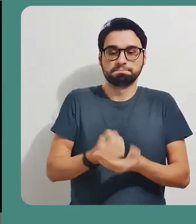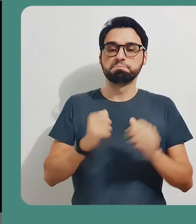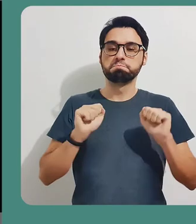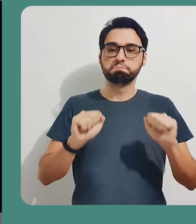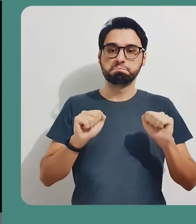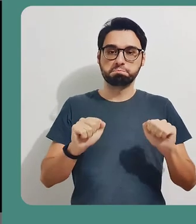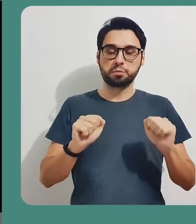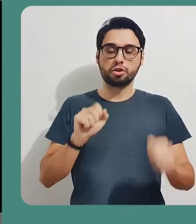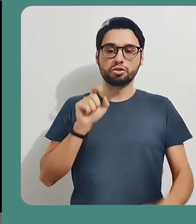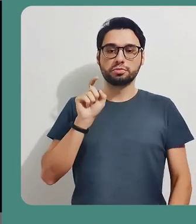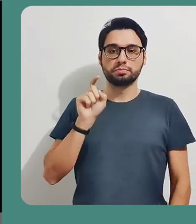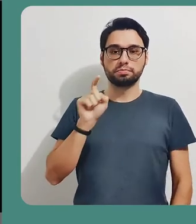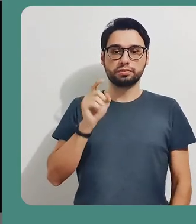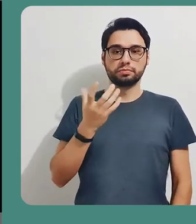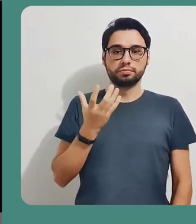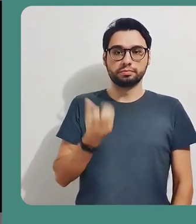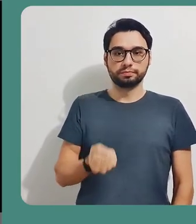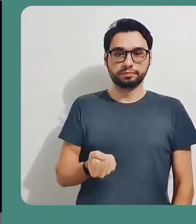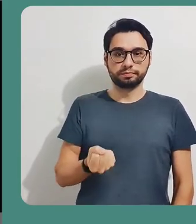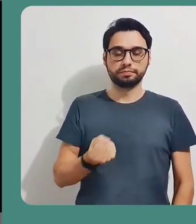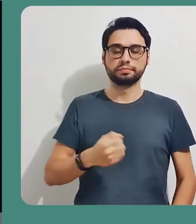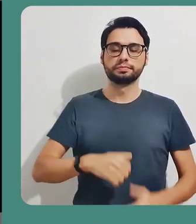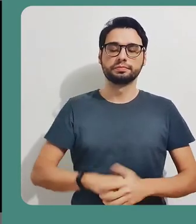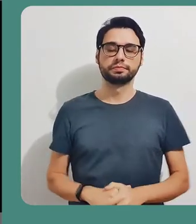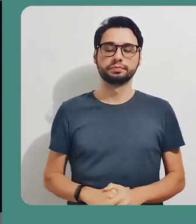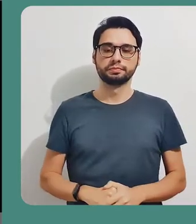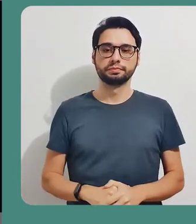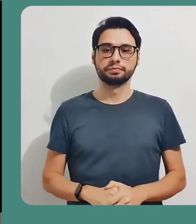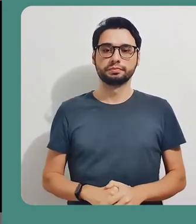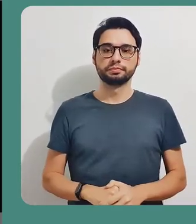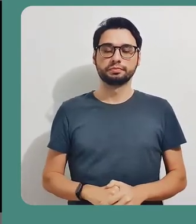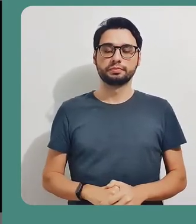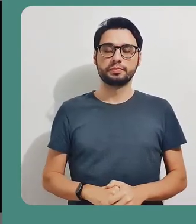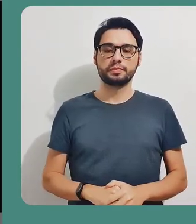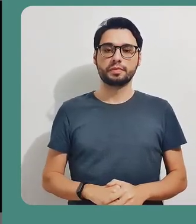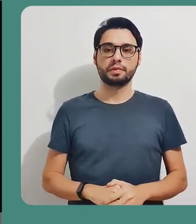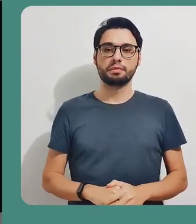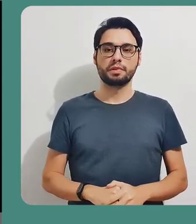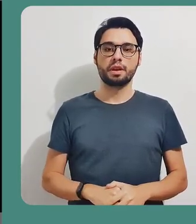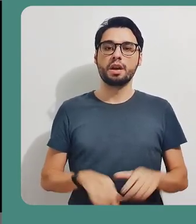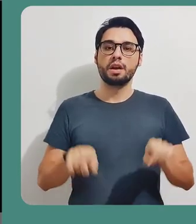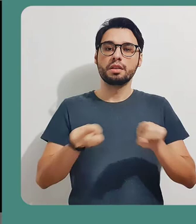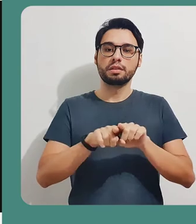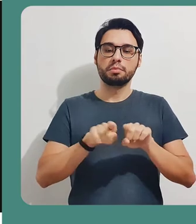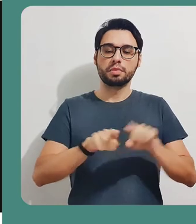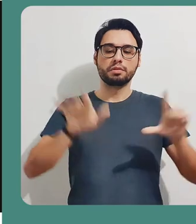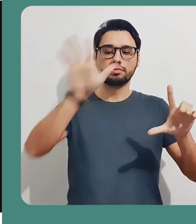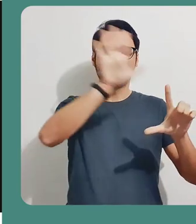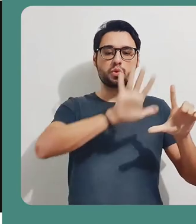janela para permitindo o consentimento da gravação. Basta clicar em aceitar.